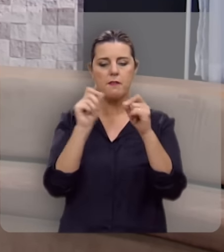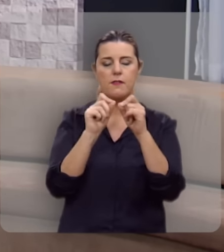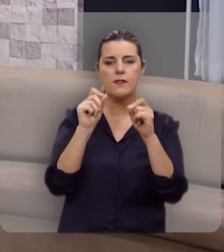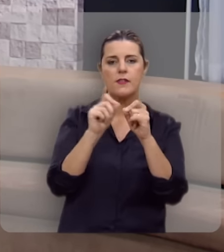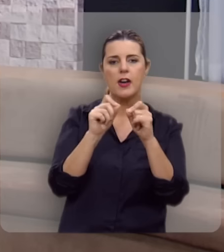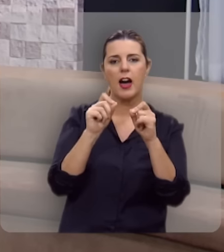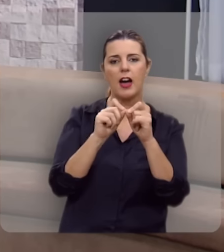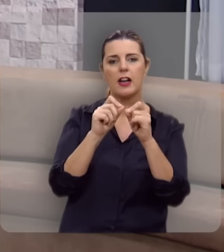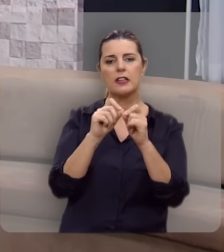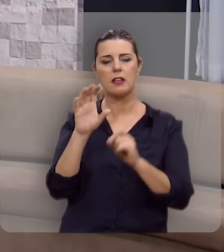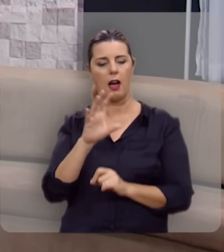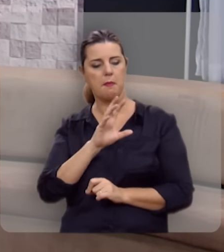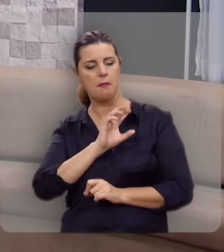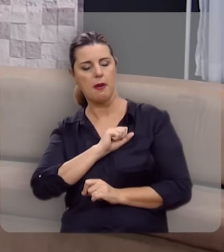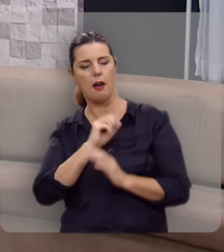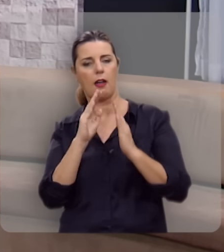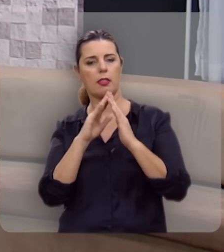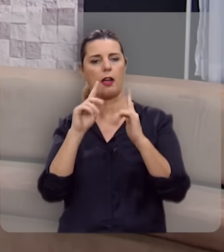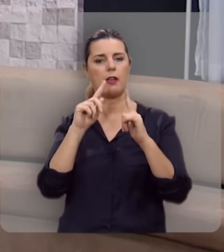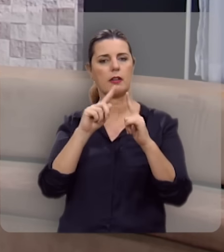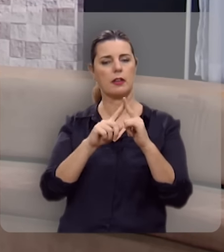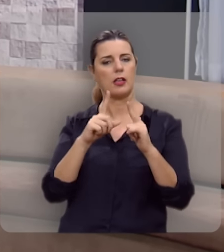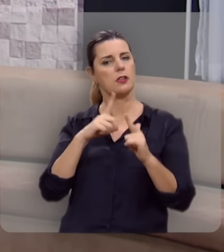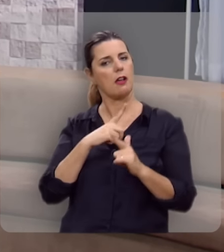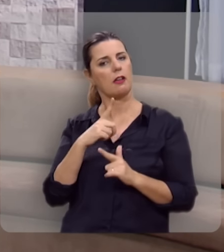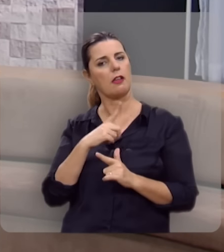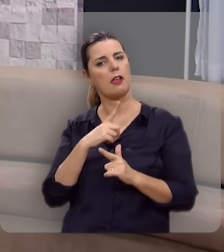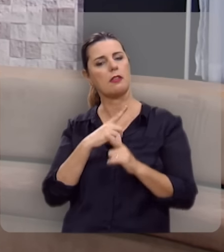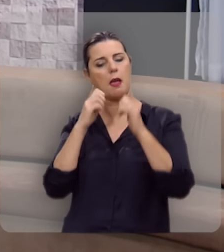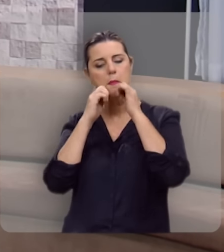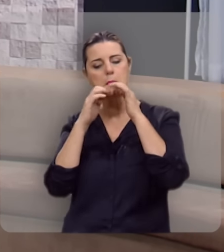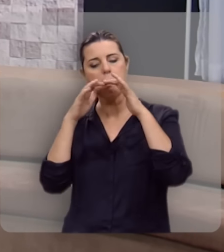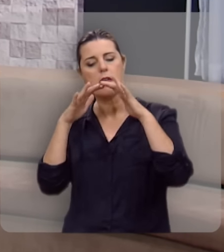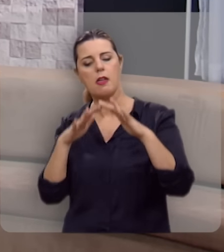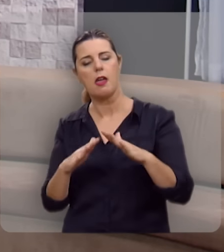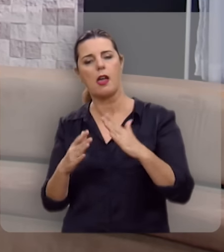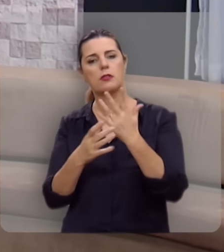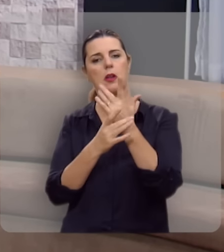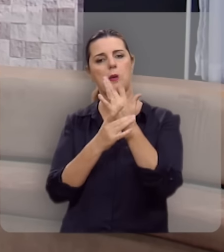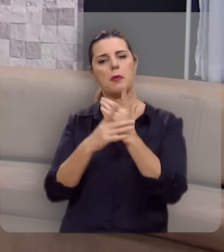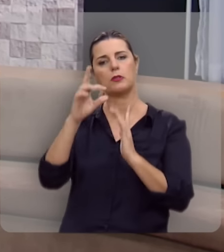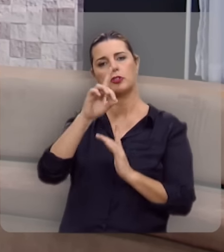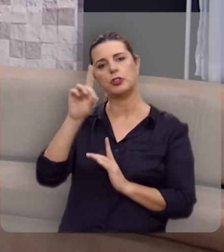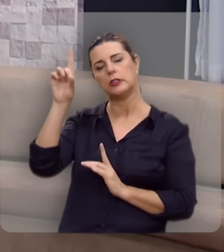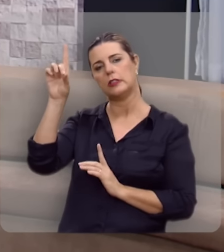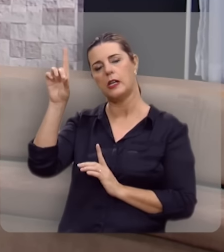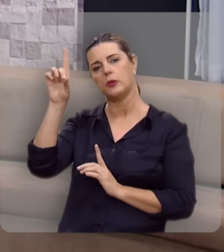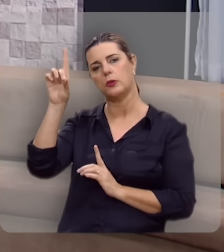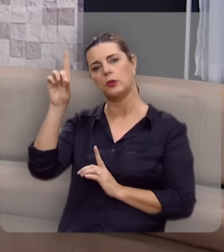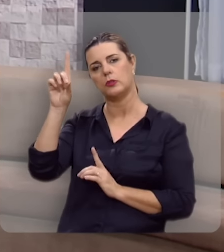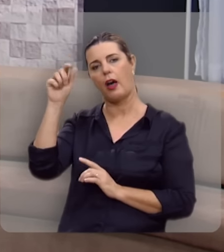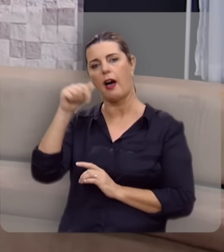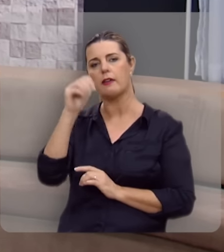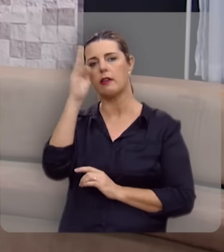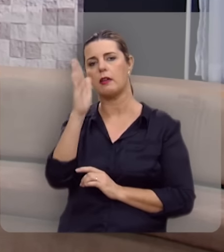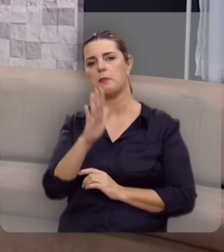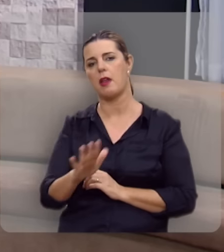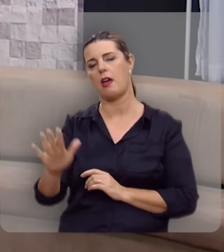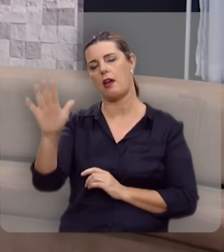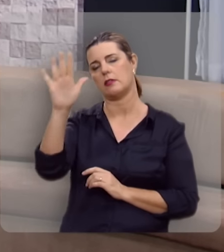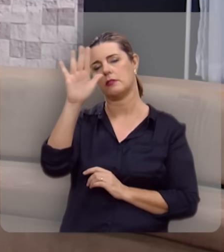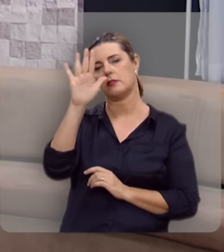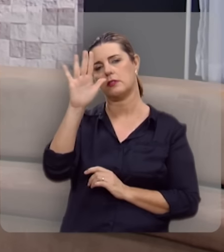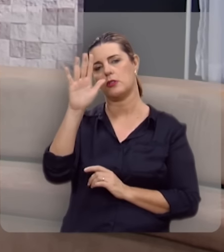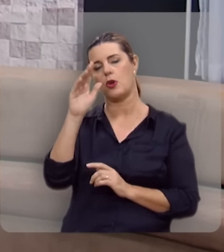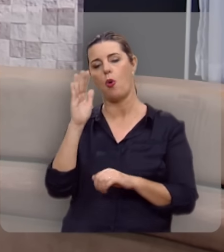plantar esta querida igreja que tem sido uma bênção nas mãos de Deus, no território